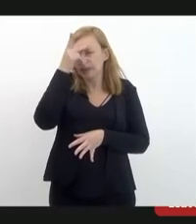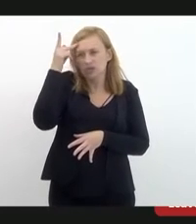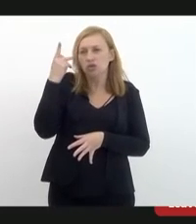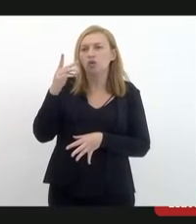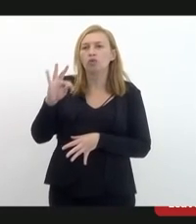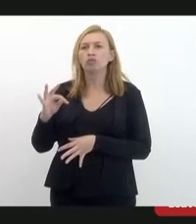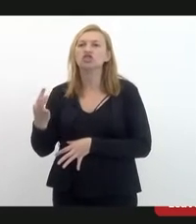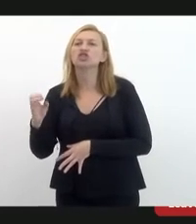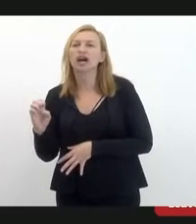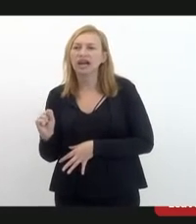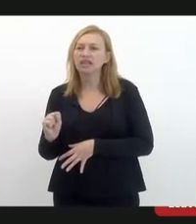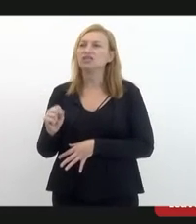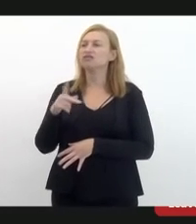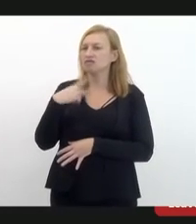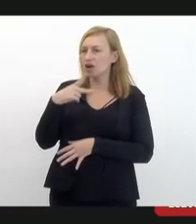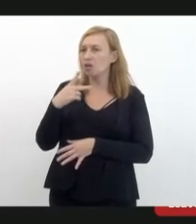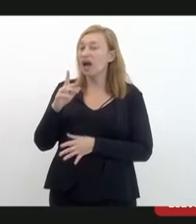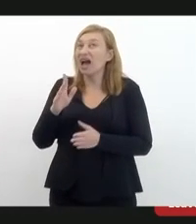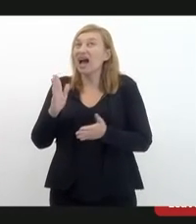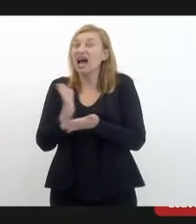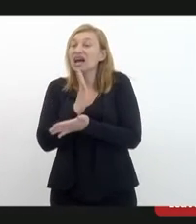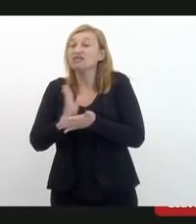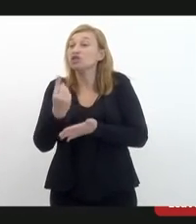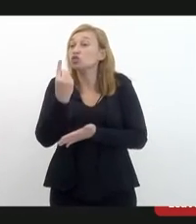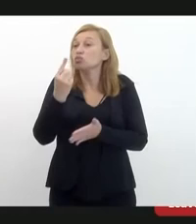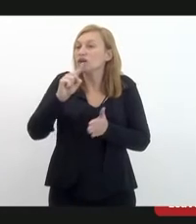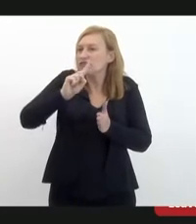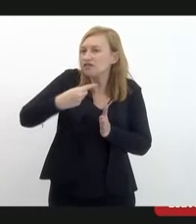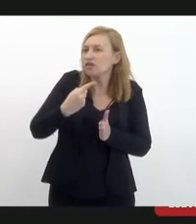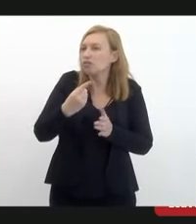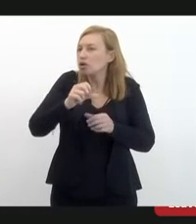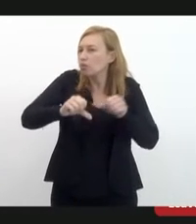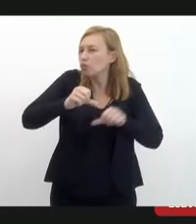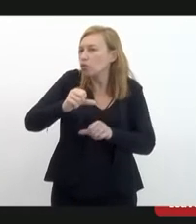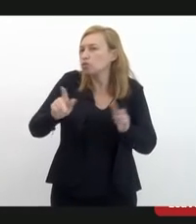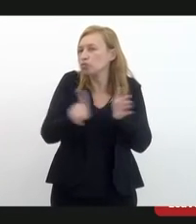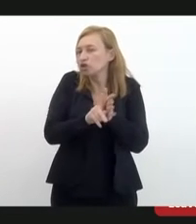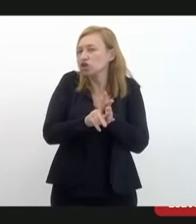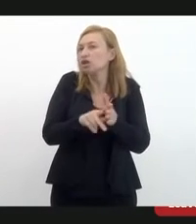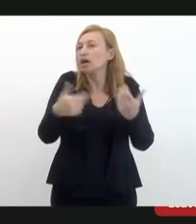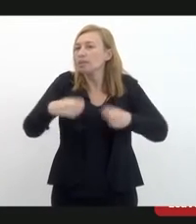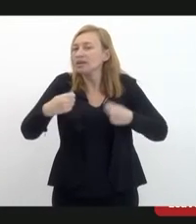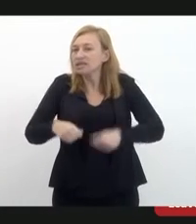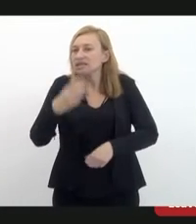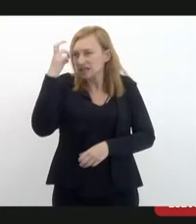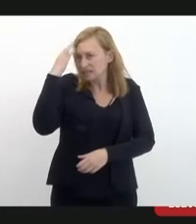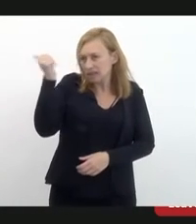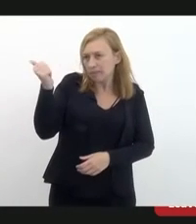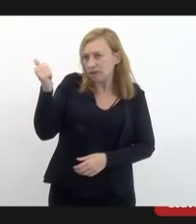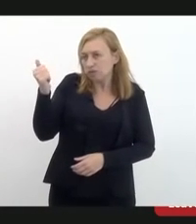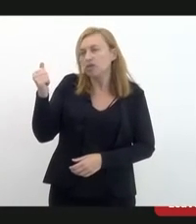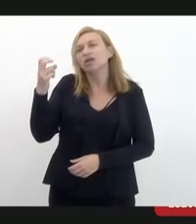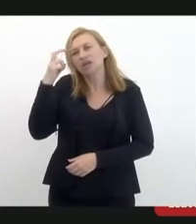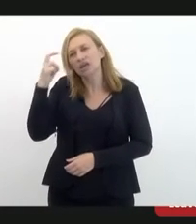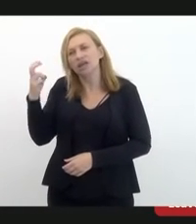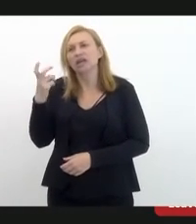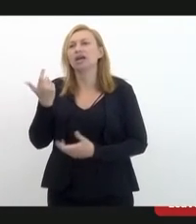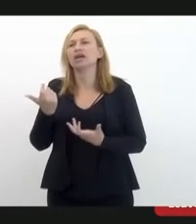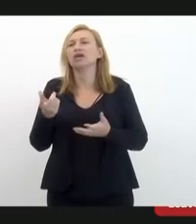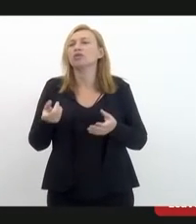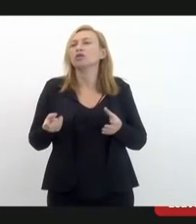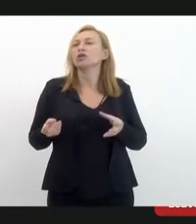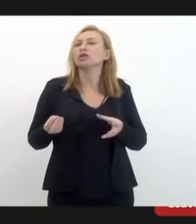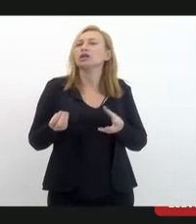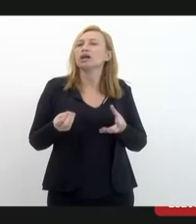porque às vezes uma vírgula a gente muda o projeto. Então, gente tem que fazer com sabedoria, botar o termo